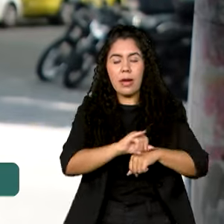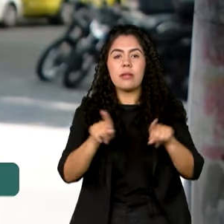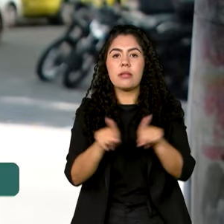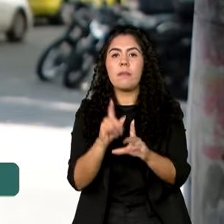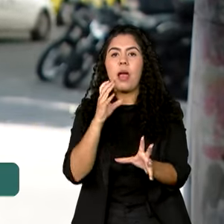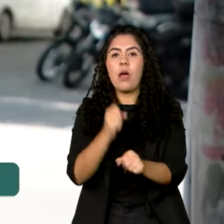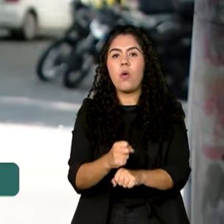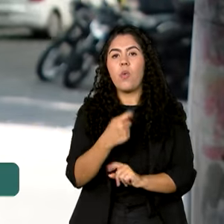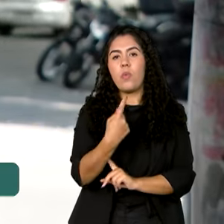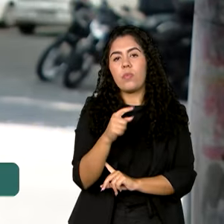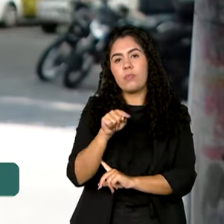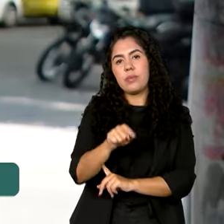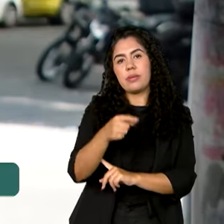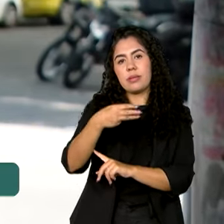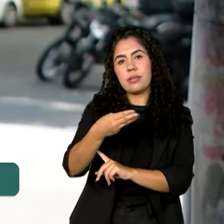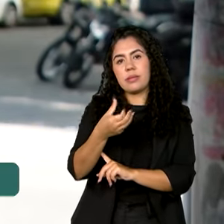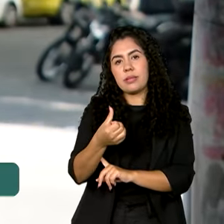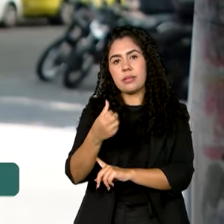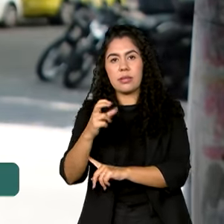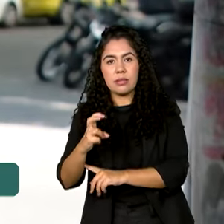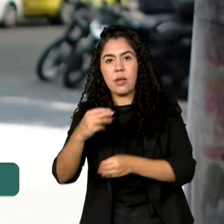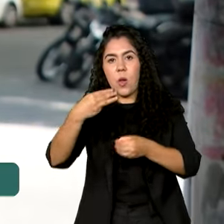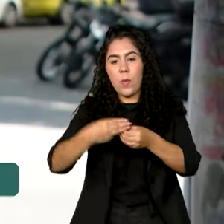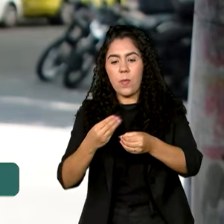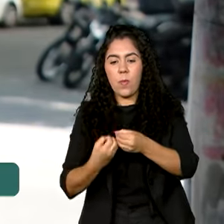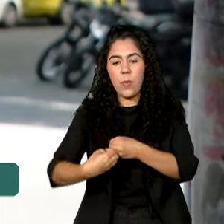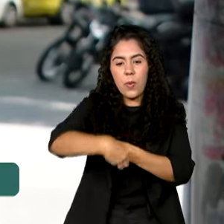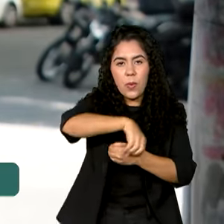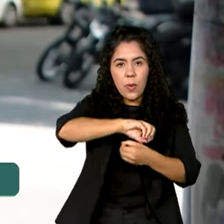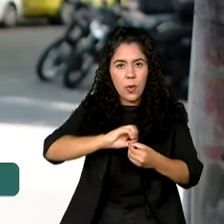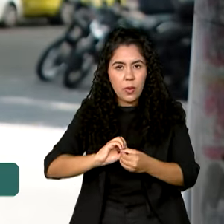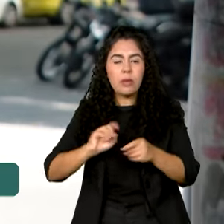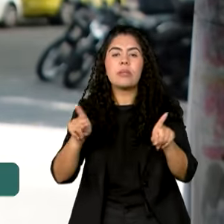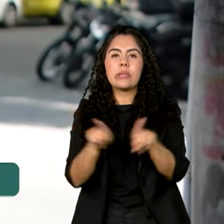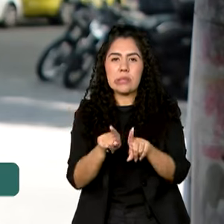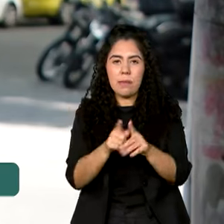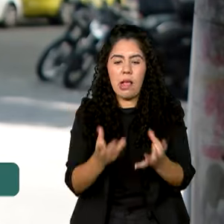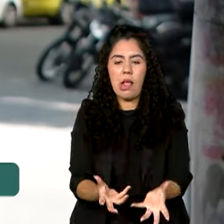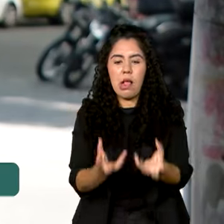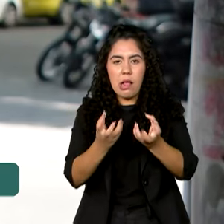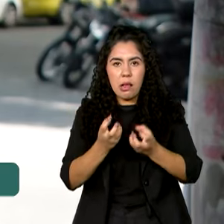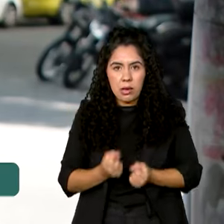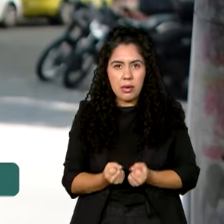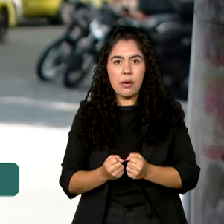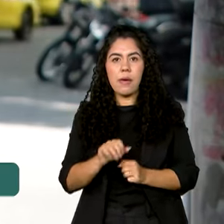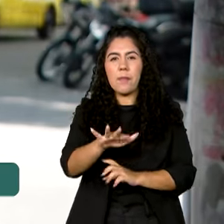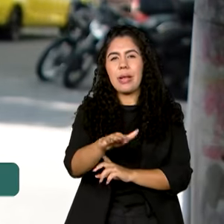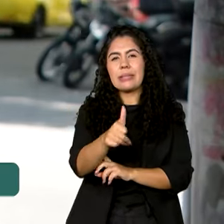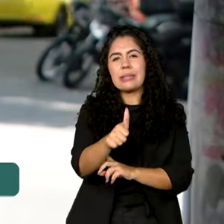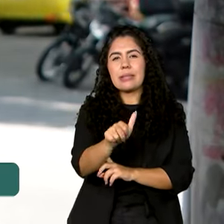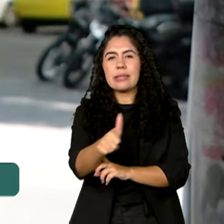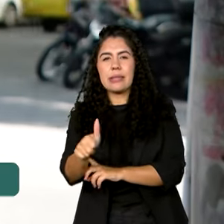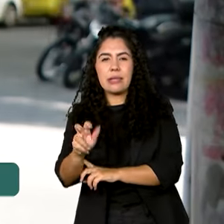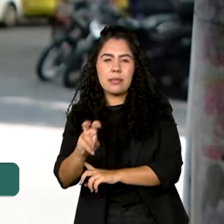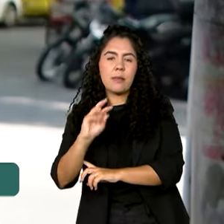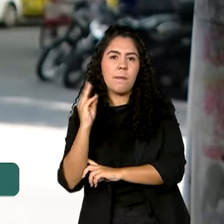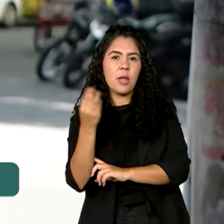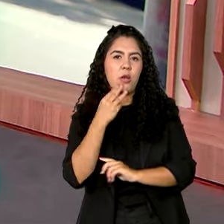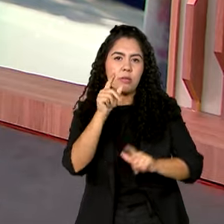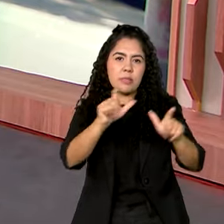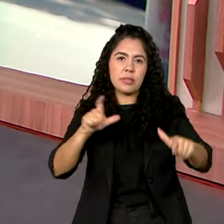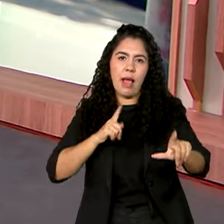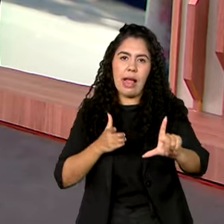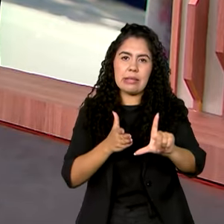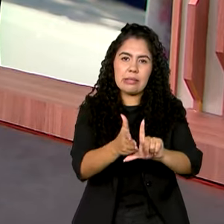.365 municípios, que representam o equivalente a quase 115 milhões de brasileiros. Eu volto com você, Vanessa.